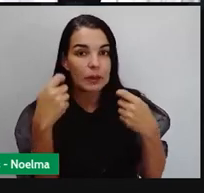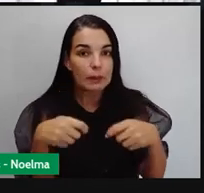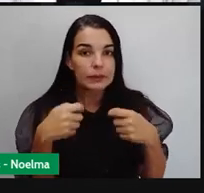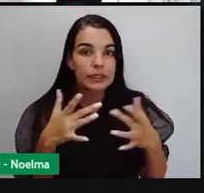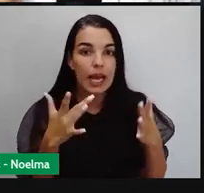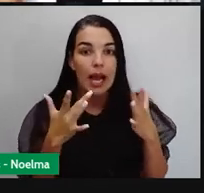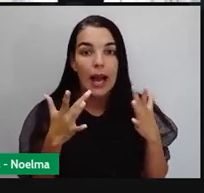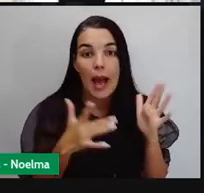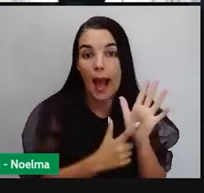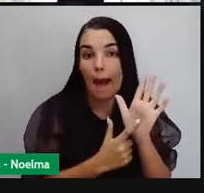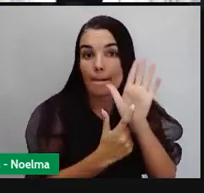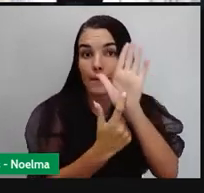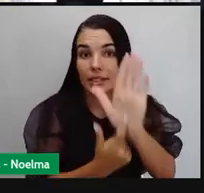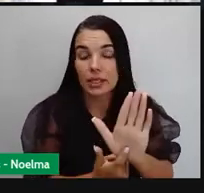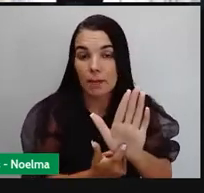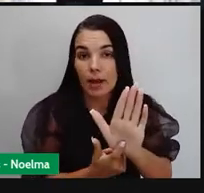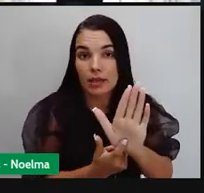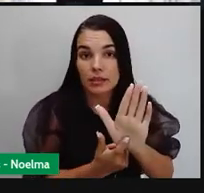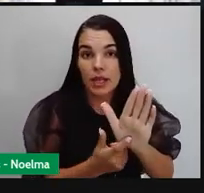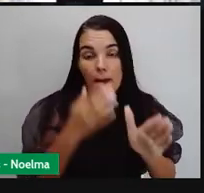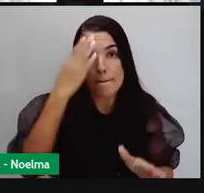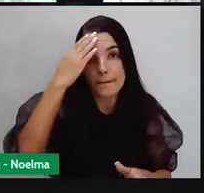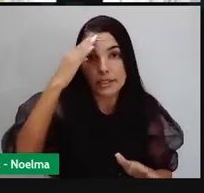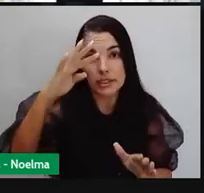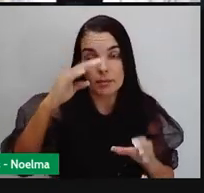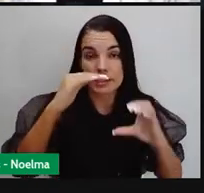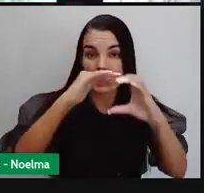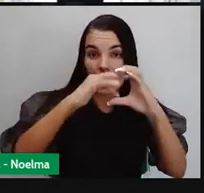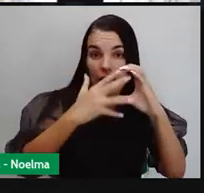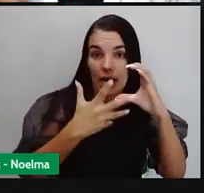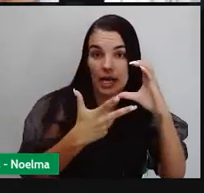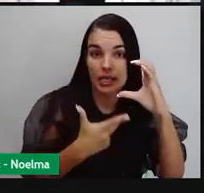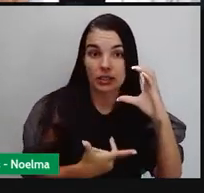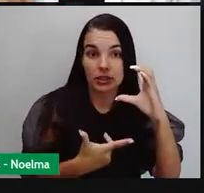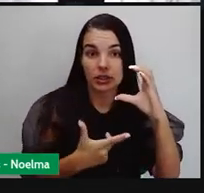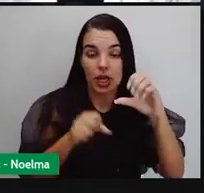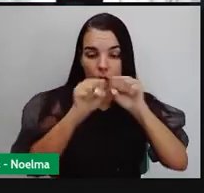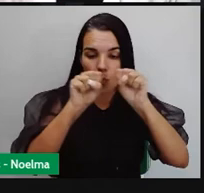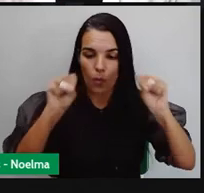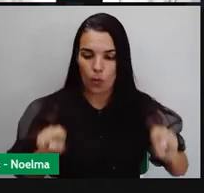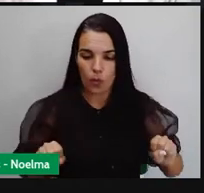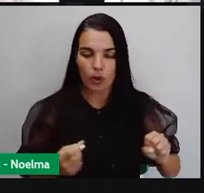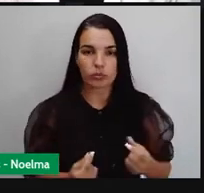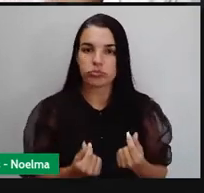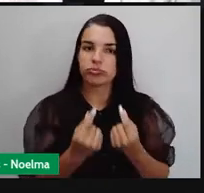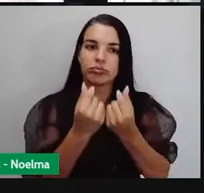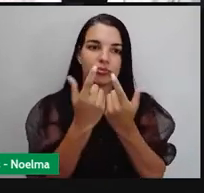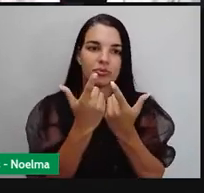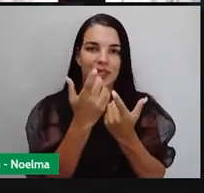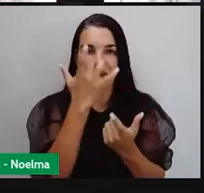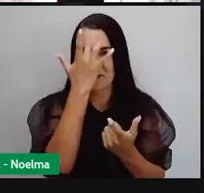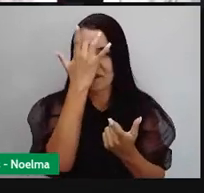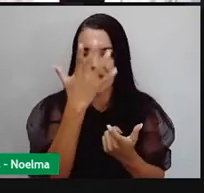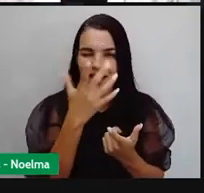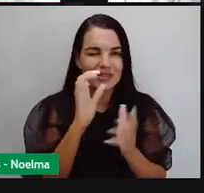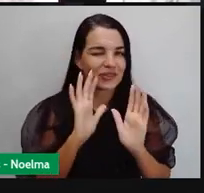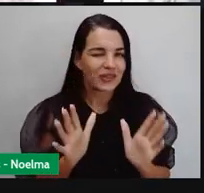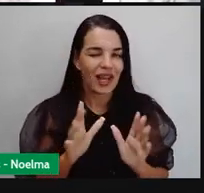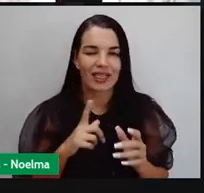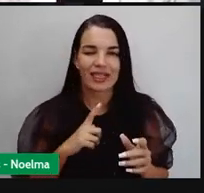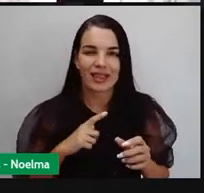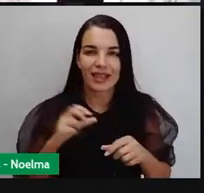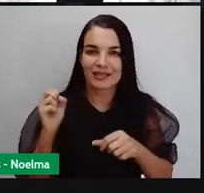apresentar as principais características do sistema mercantilista. Facinho, facinho, facinho. Está no slide, só